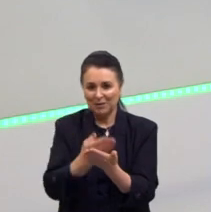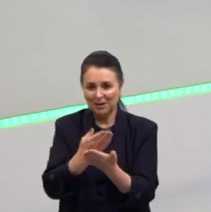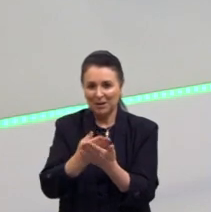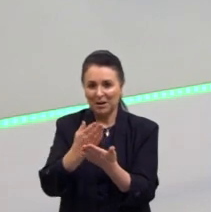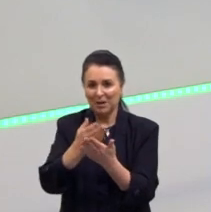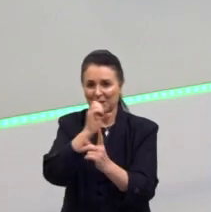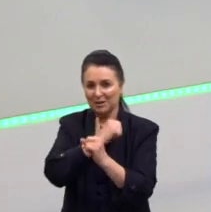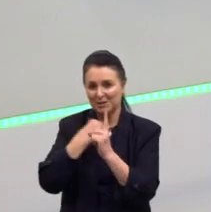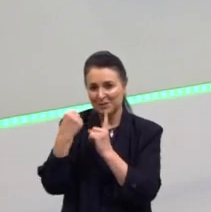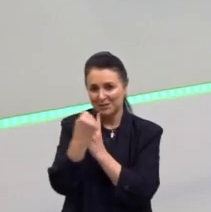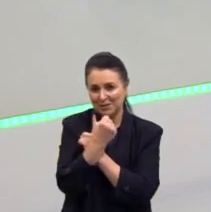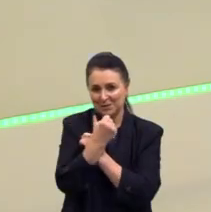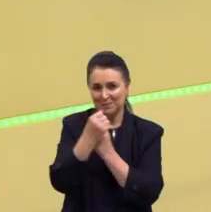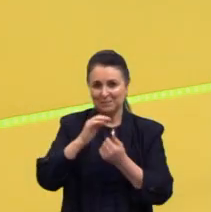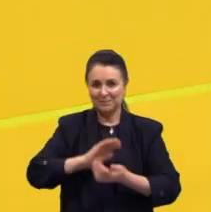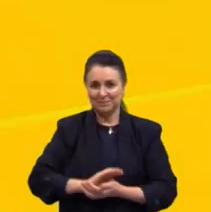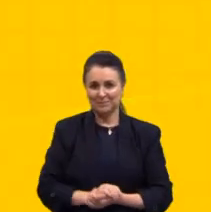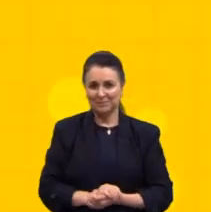Sociologia.